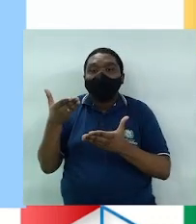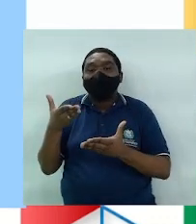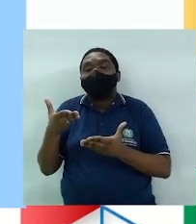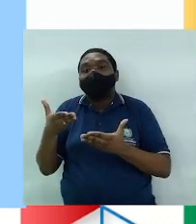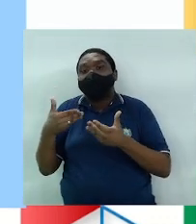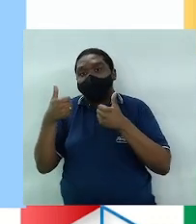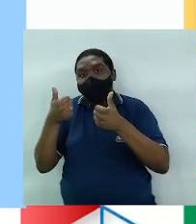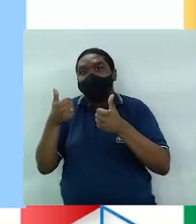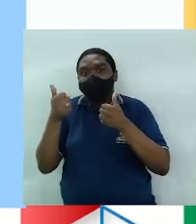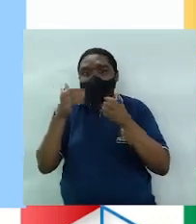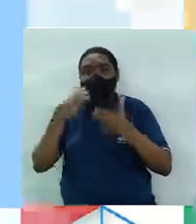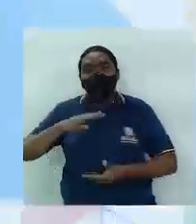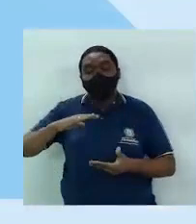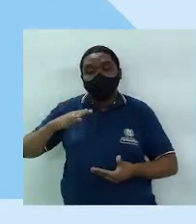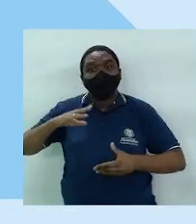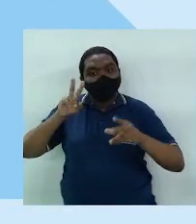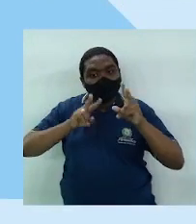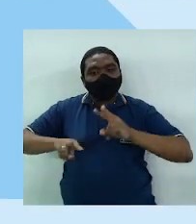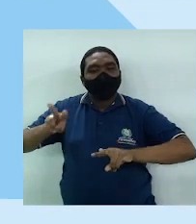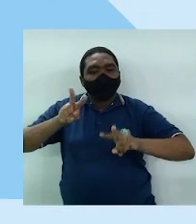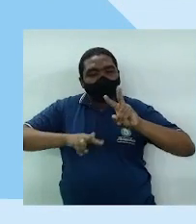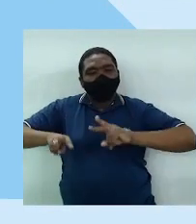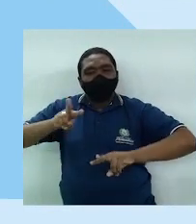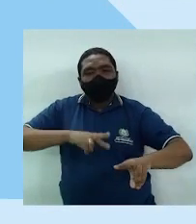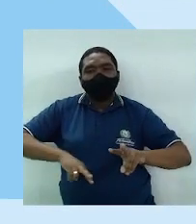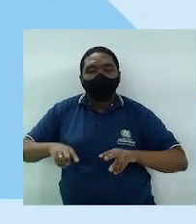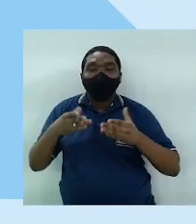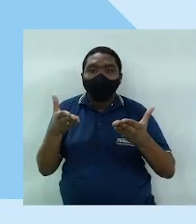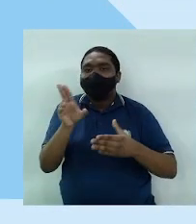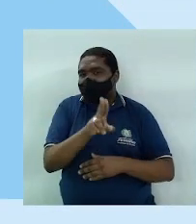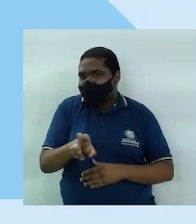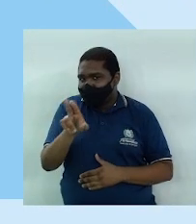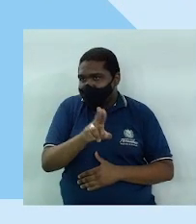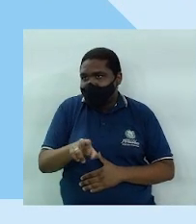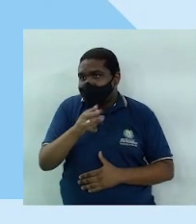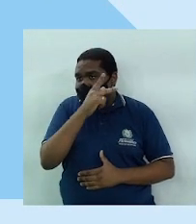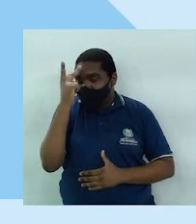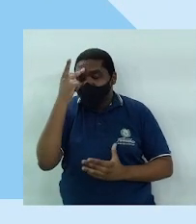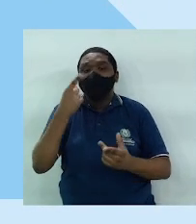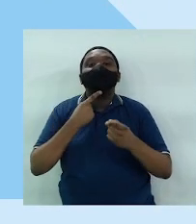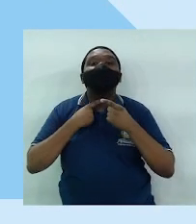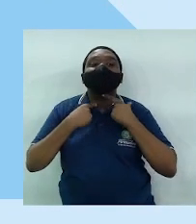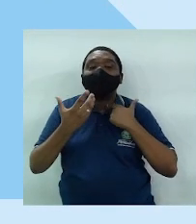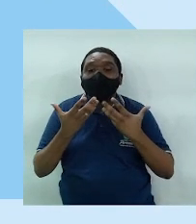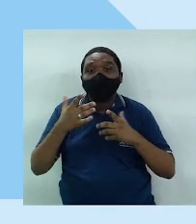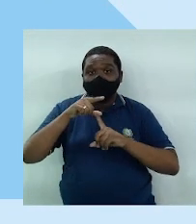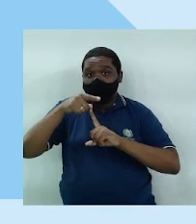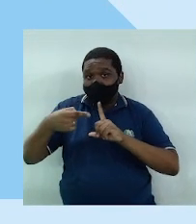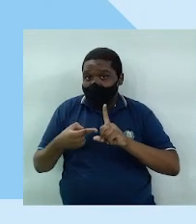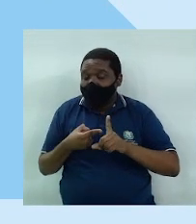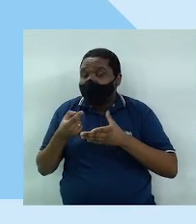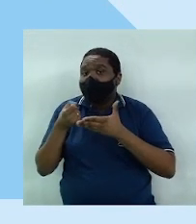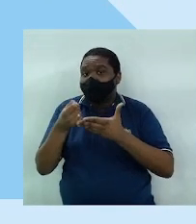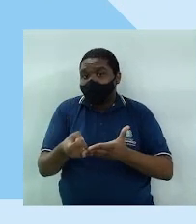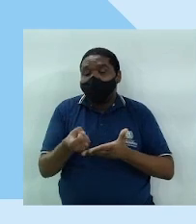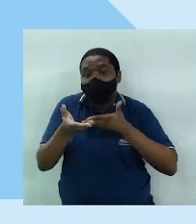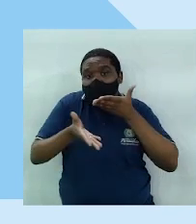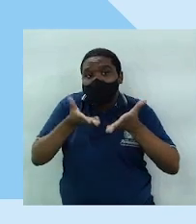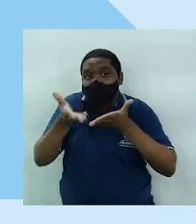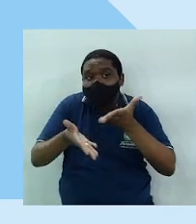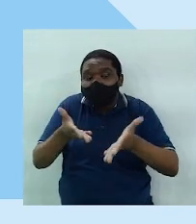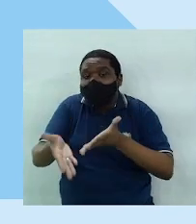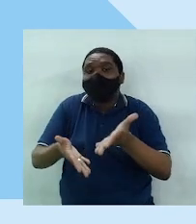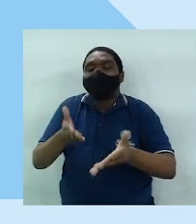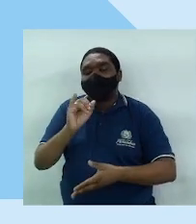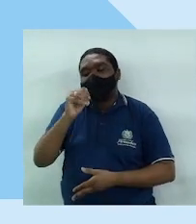observação do corpo. Este método é muito utilizado por quem deseja engravidar, sendo o método familiar no tratamento da